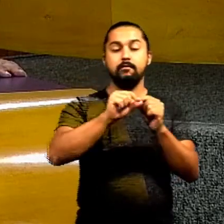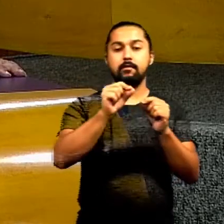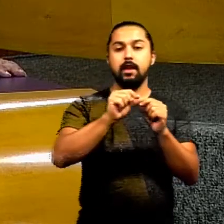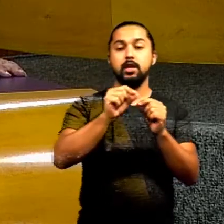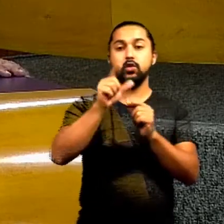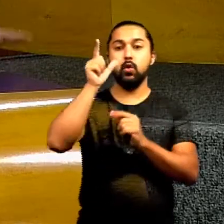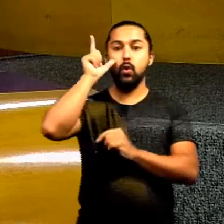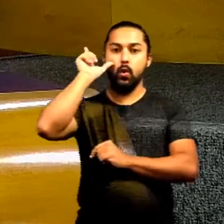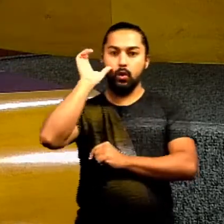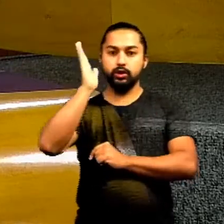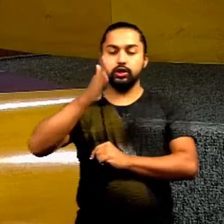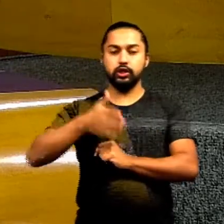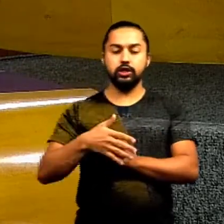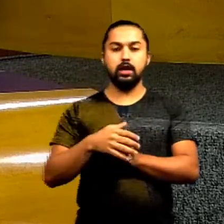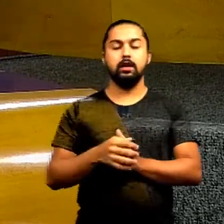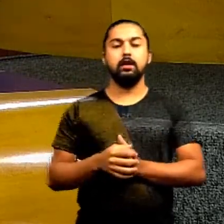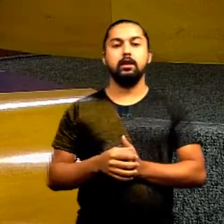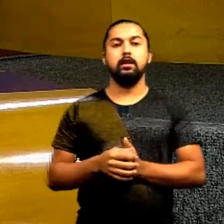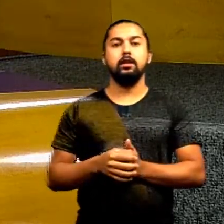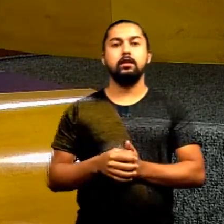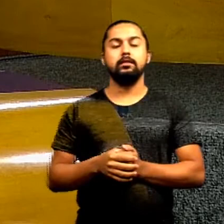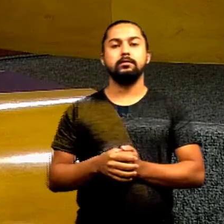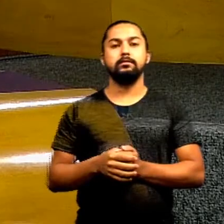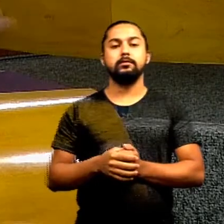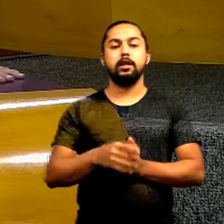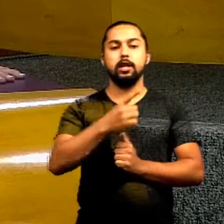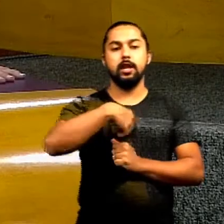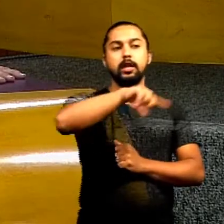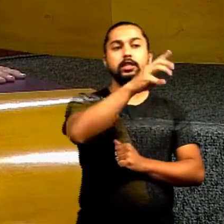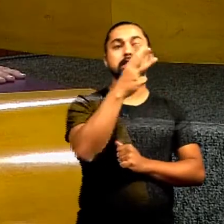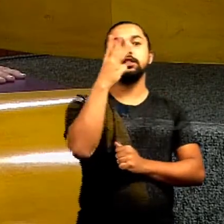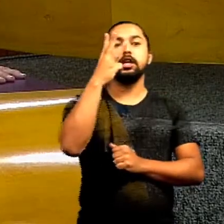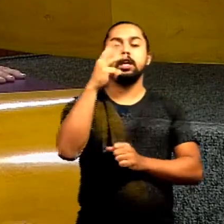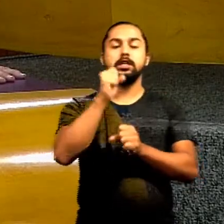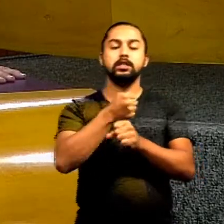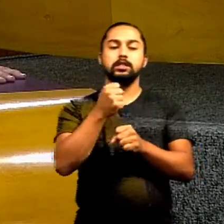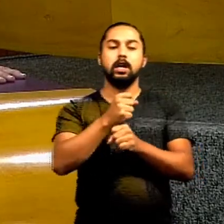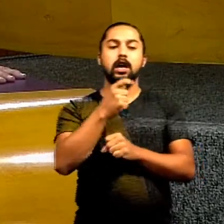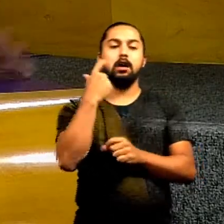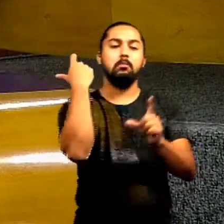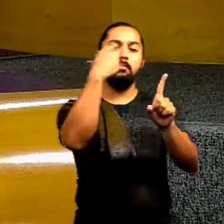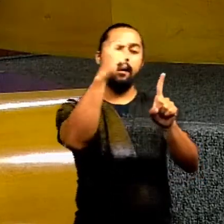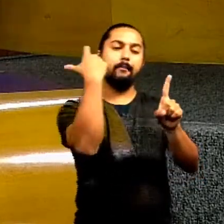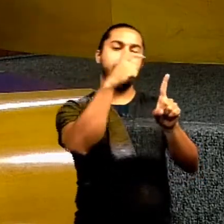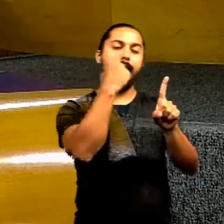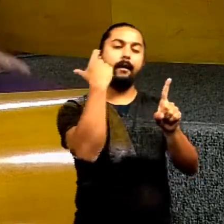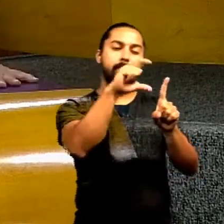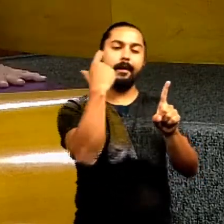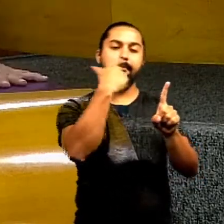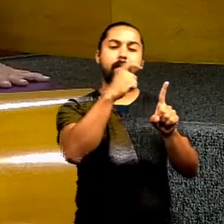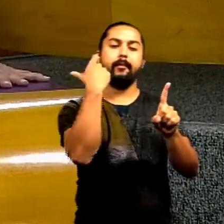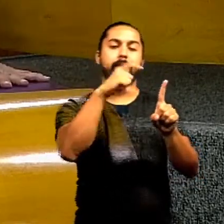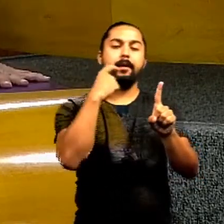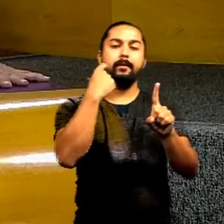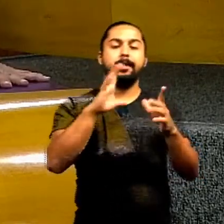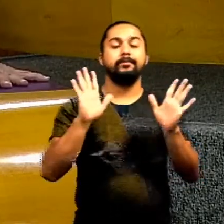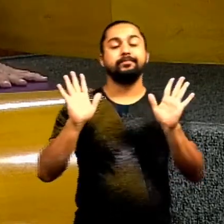lá ontem para levar para aqueles que durante três anos bateu nele aqui nessa casa. que prestígio.